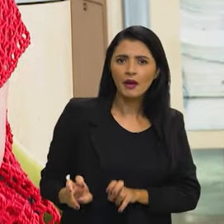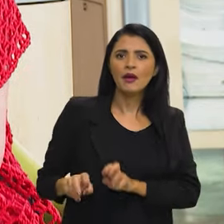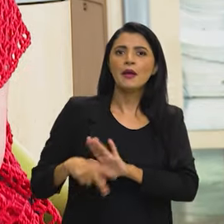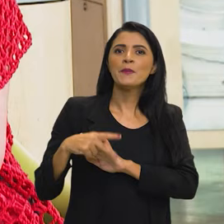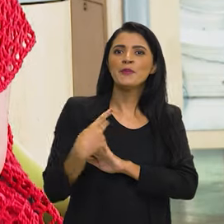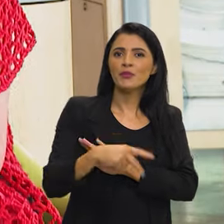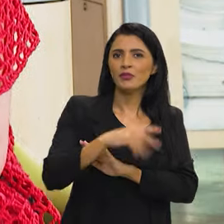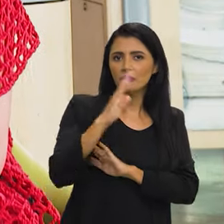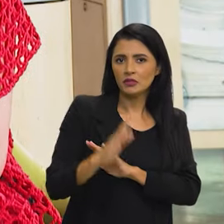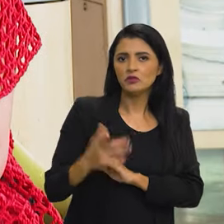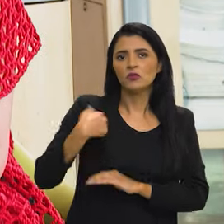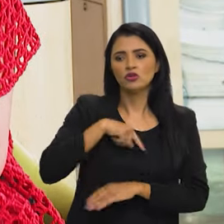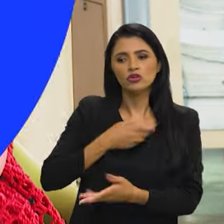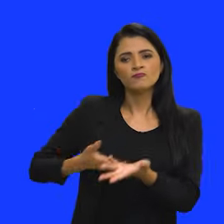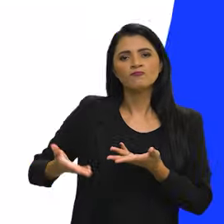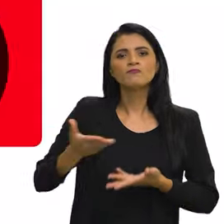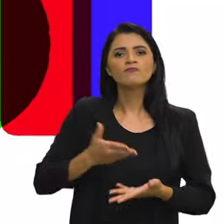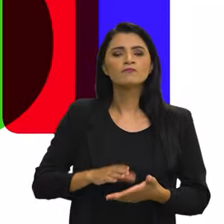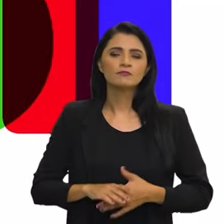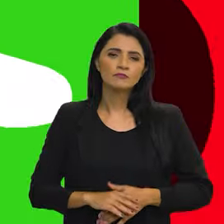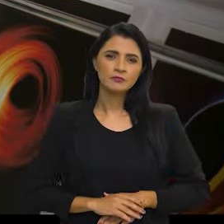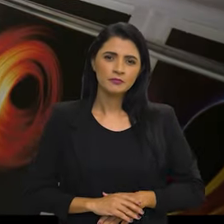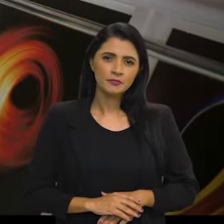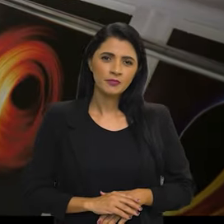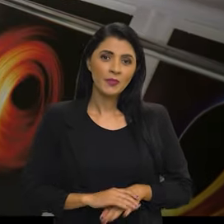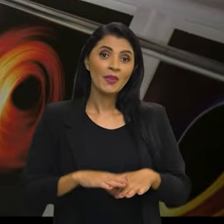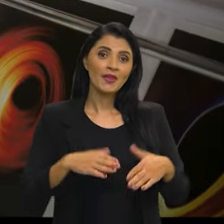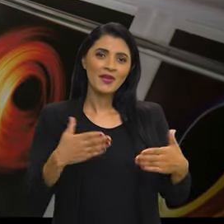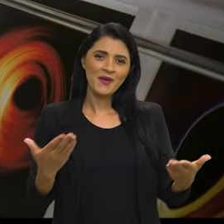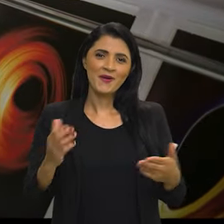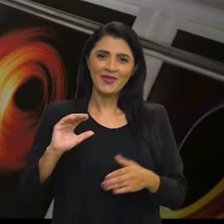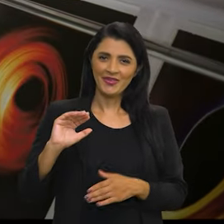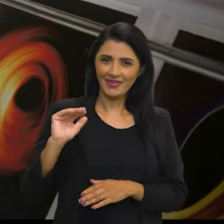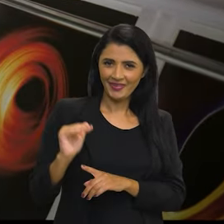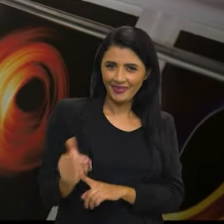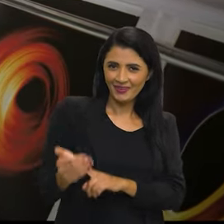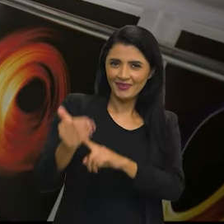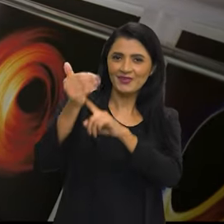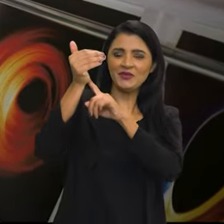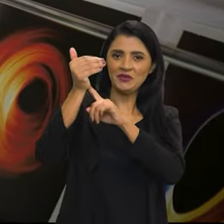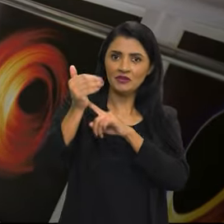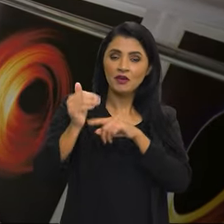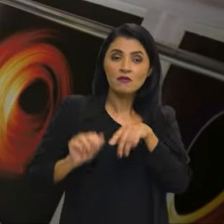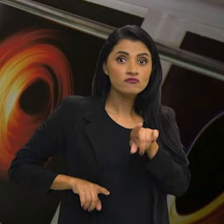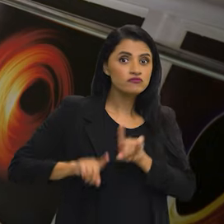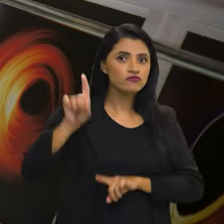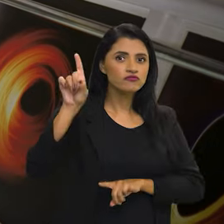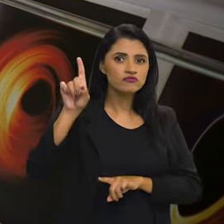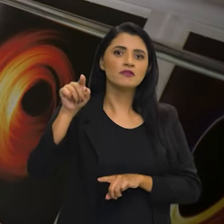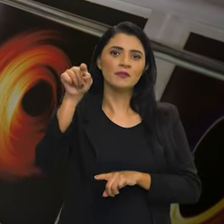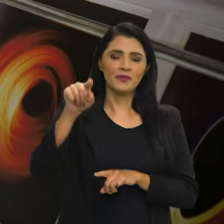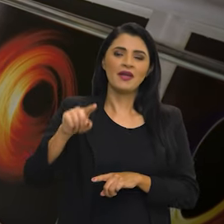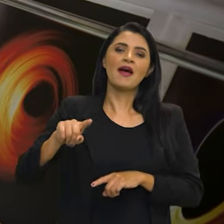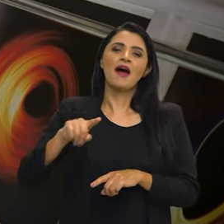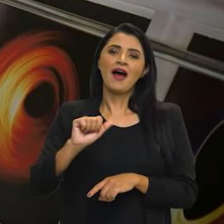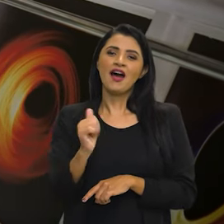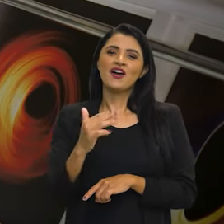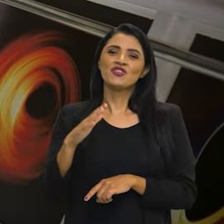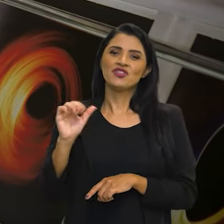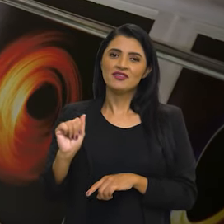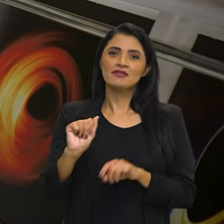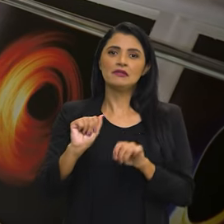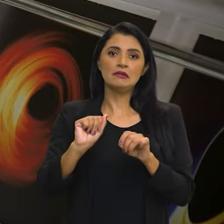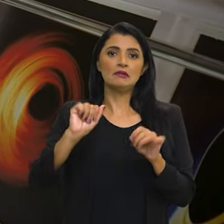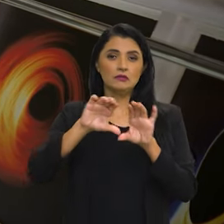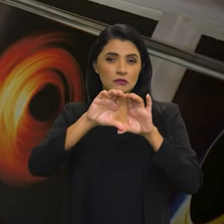brasileiras, nós interagimos. E por falar em tecnologia decolando, a Agência Espacial Brasileira